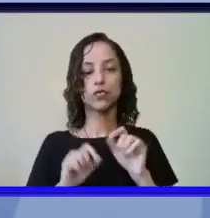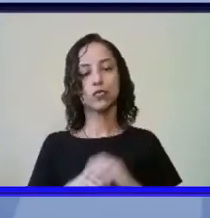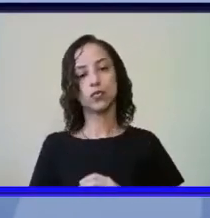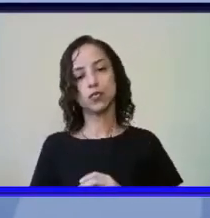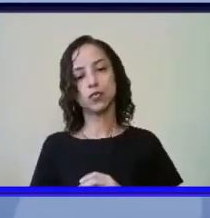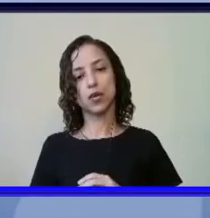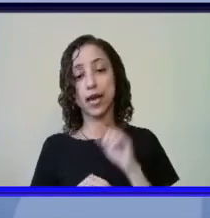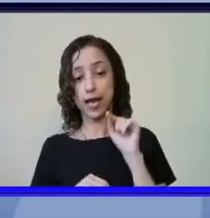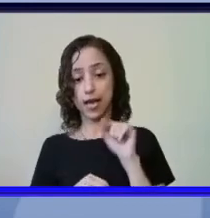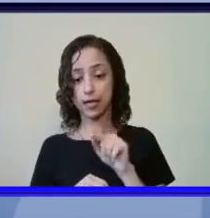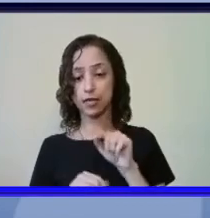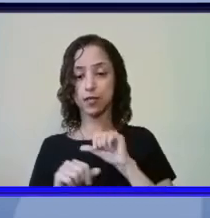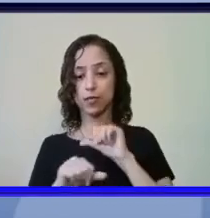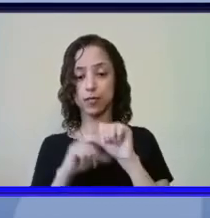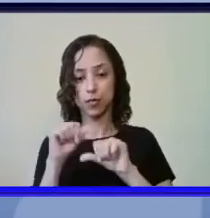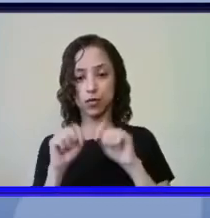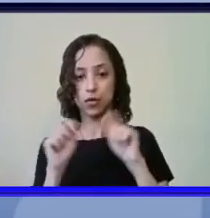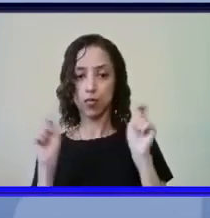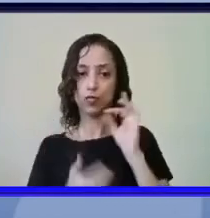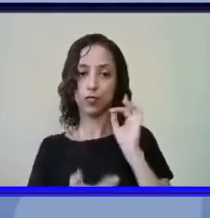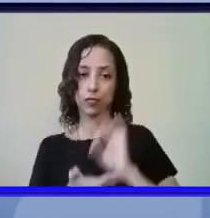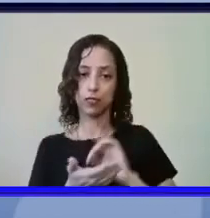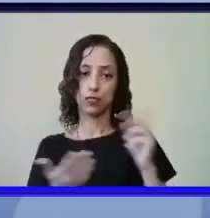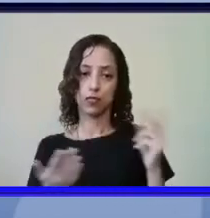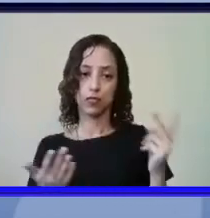essa mudança aconteça